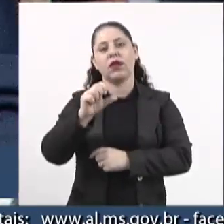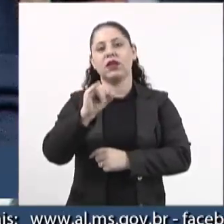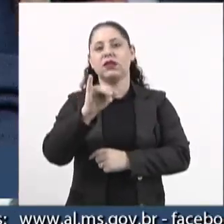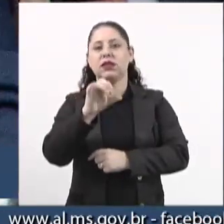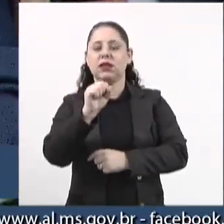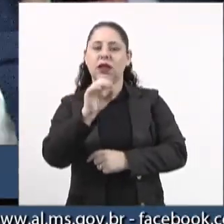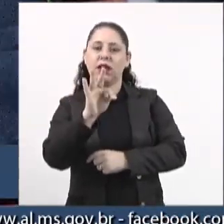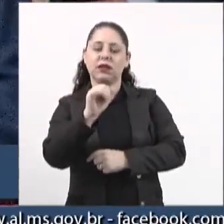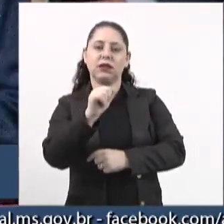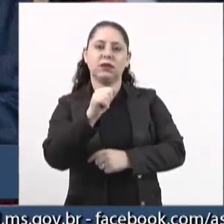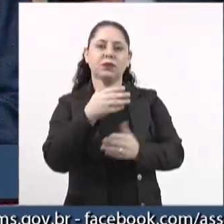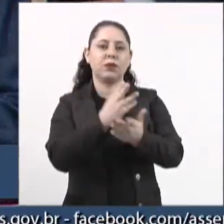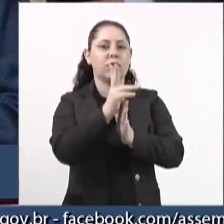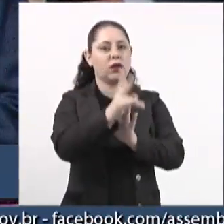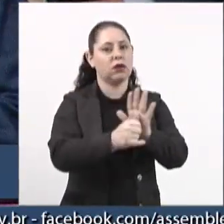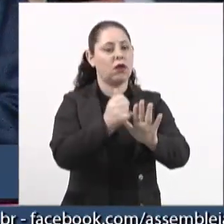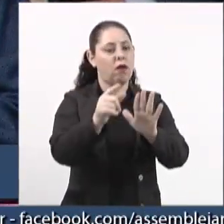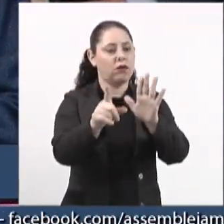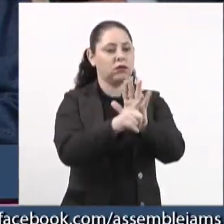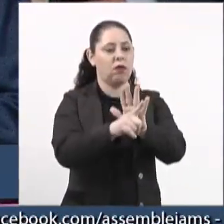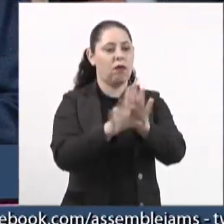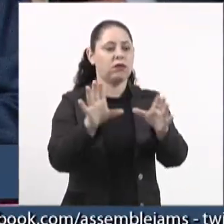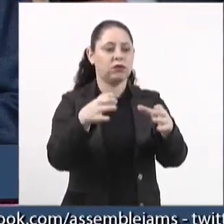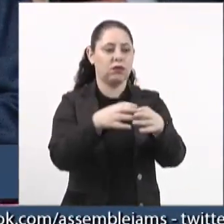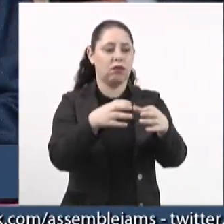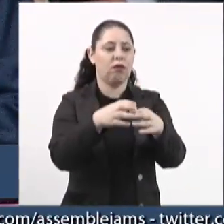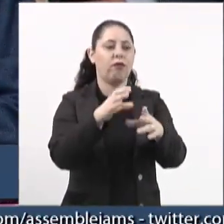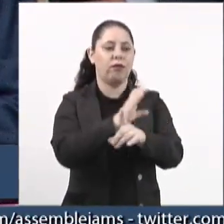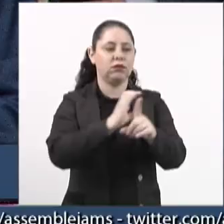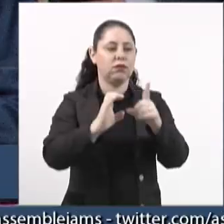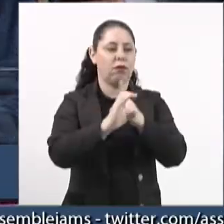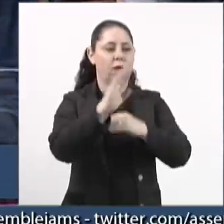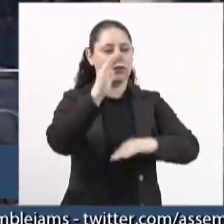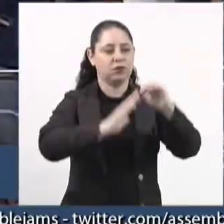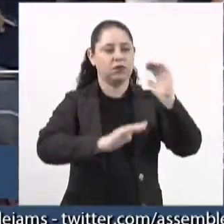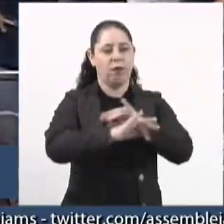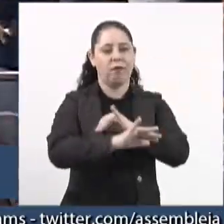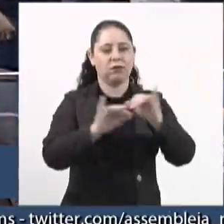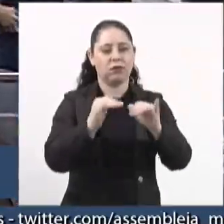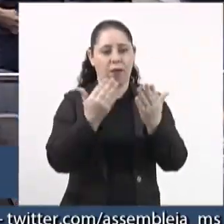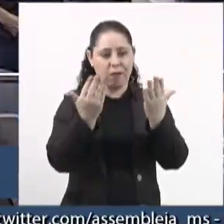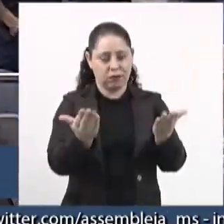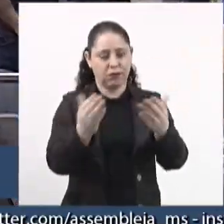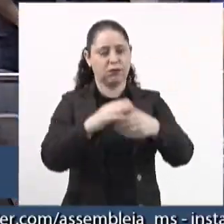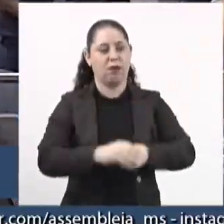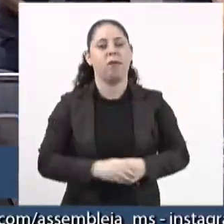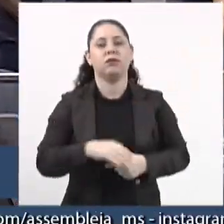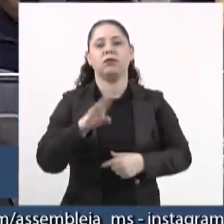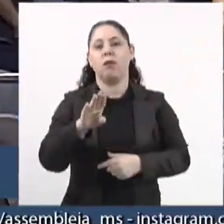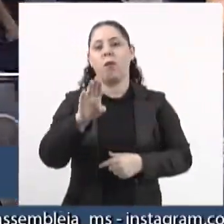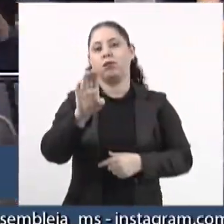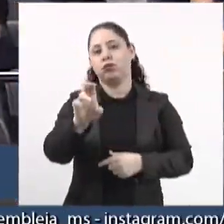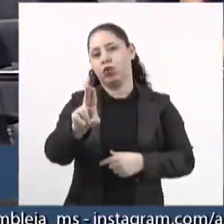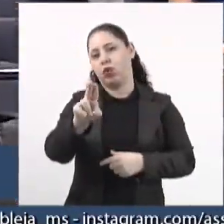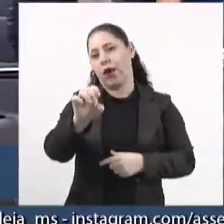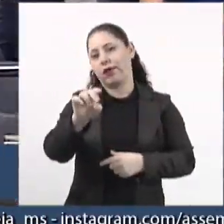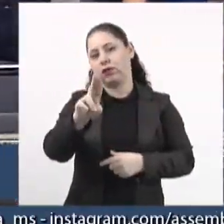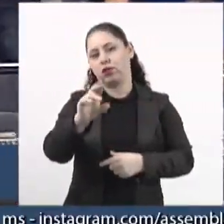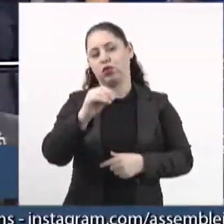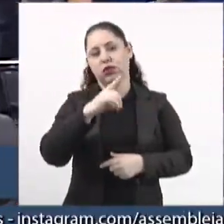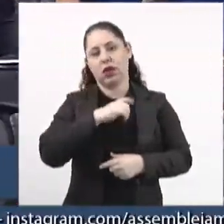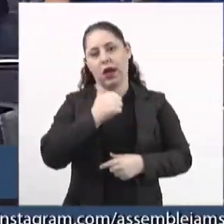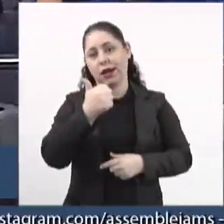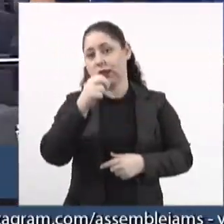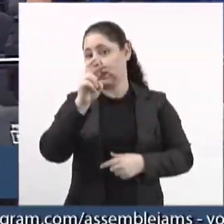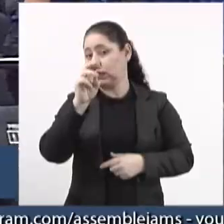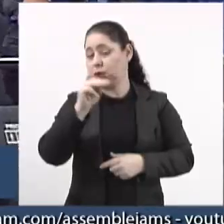ao projeto de lei de interesse da categoria. Informo o senhor Bueno que ele dispõe de